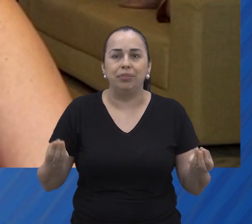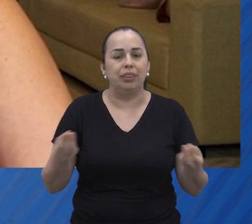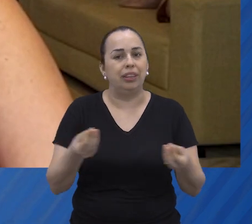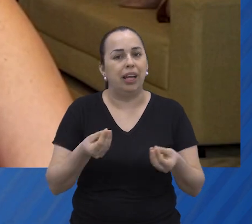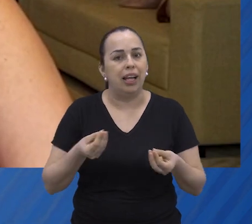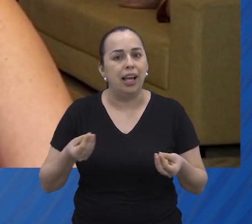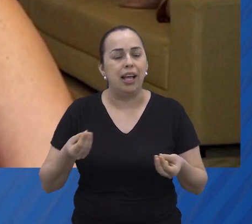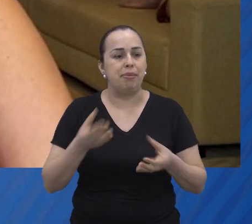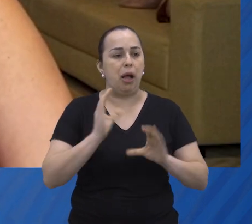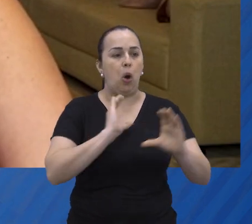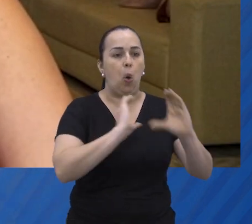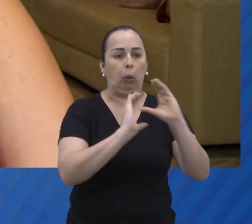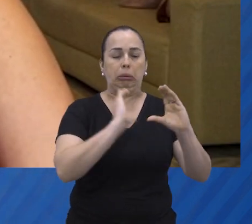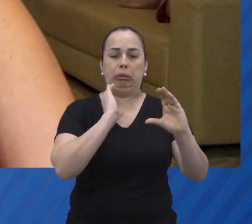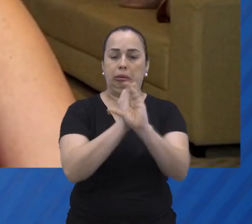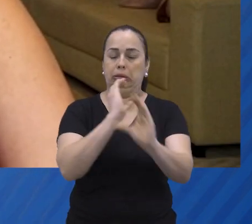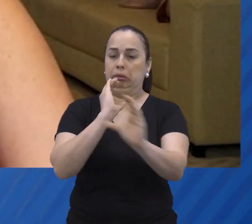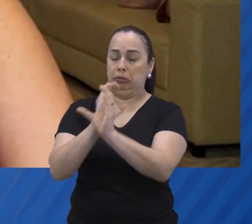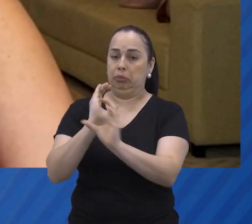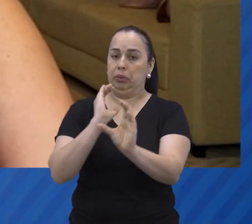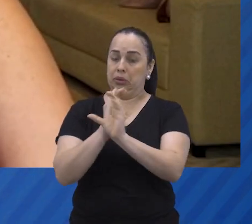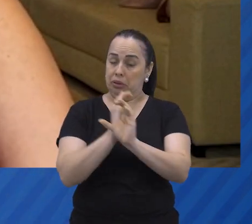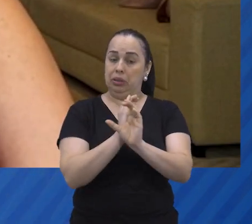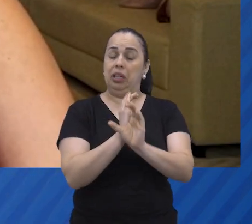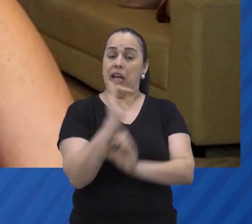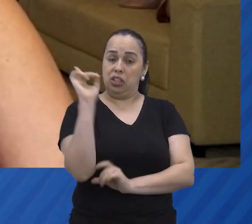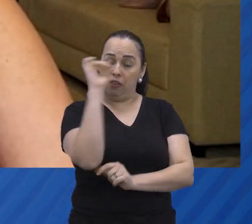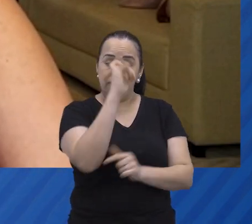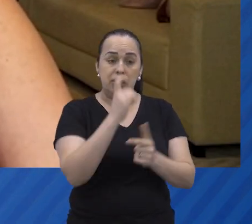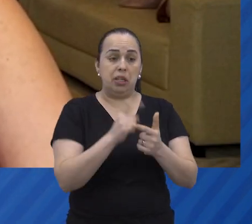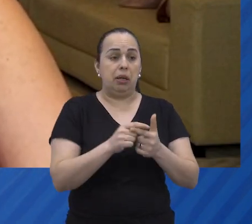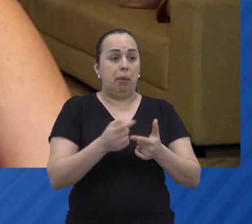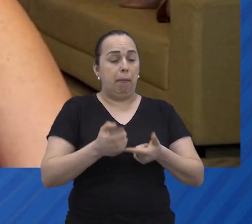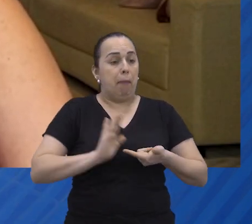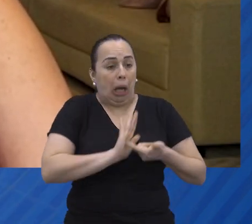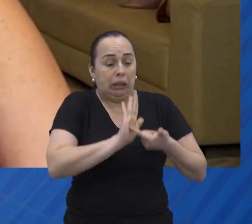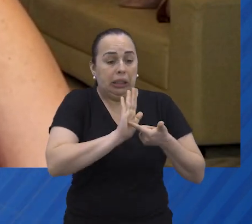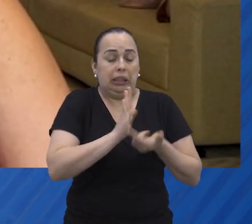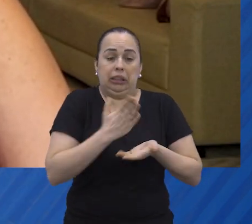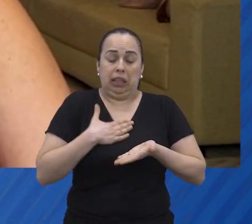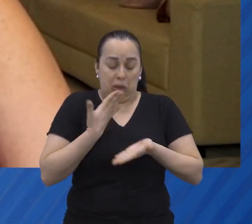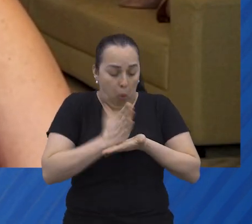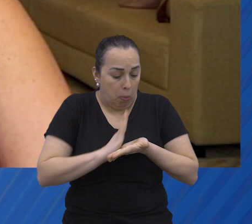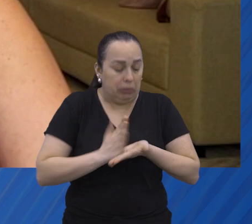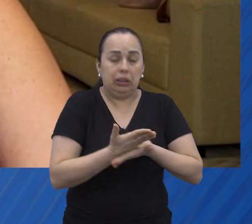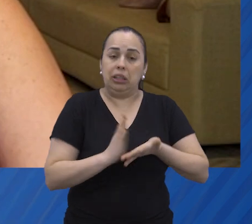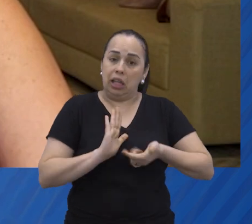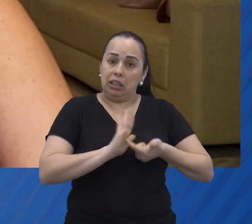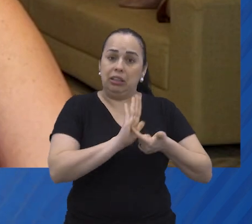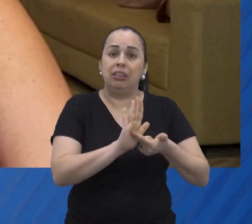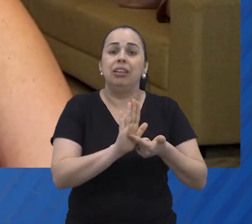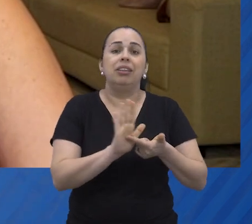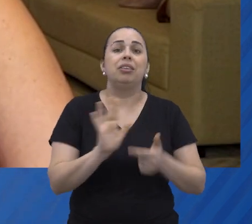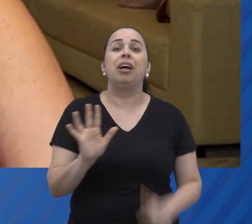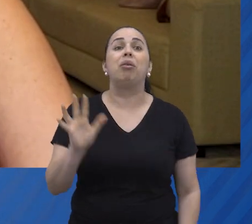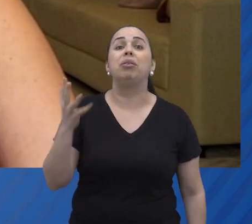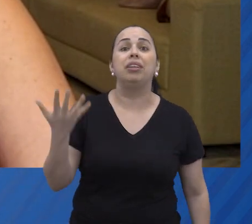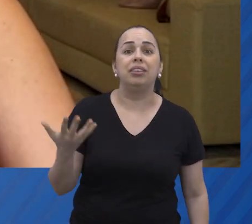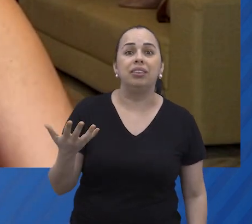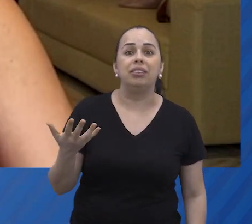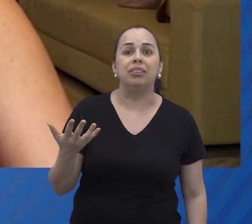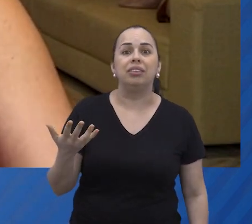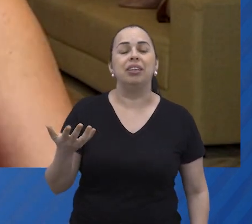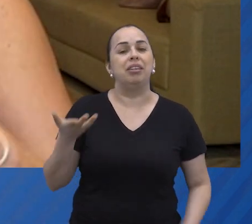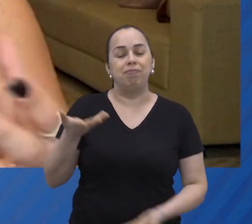de se comunicar, de expressar um desconforto. O que acaba que deixa as